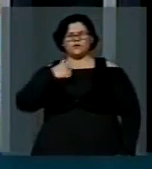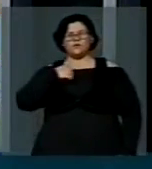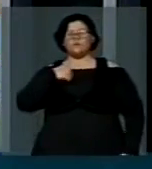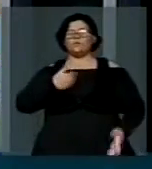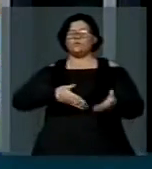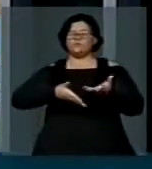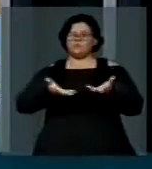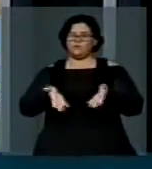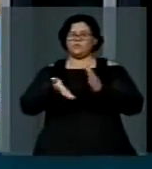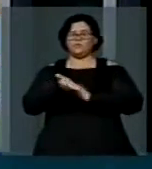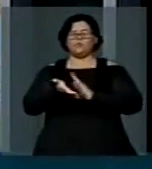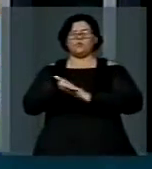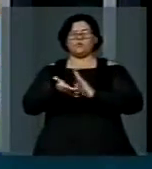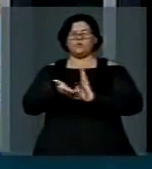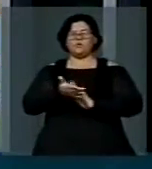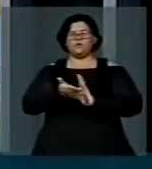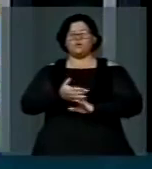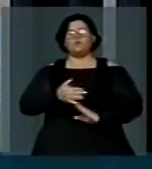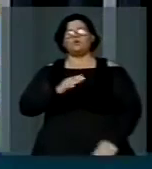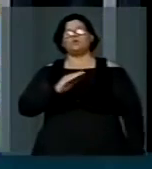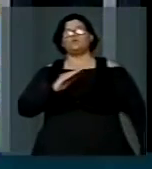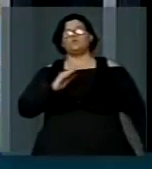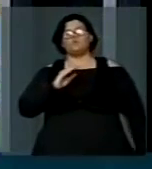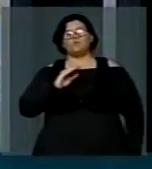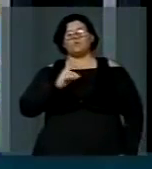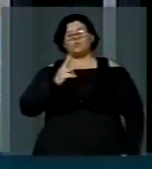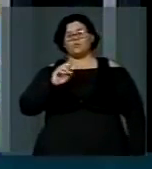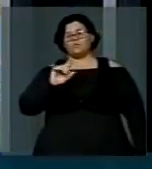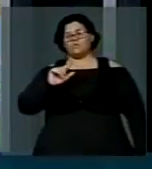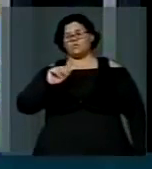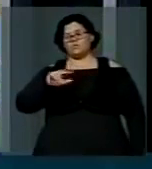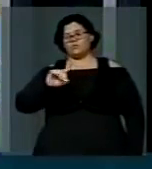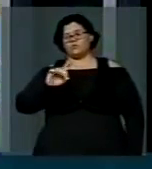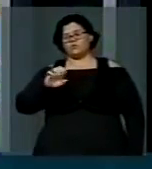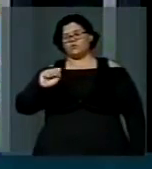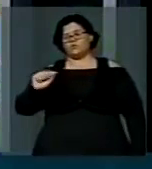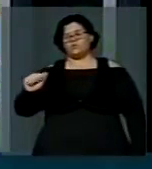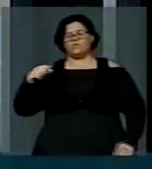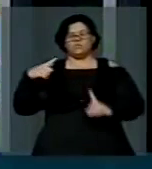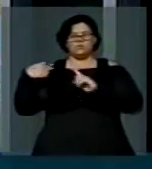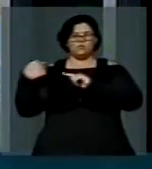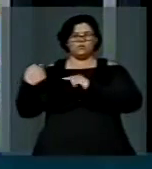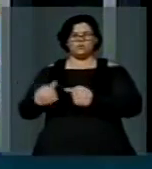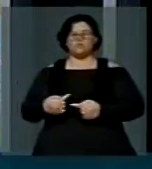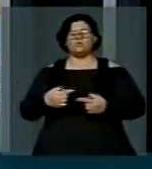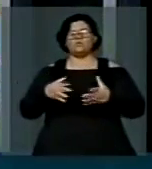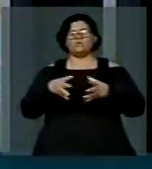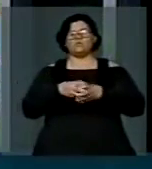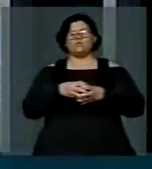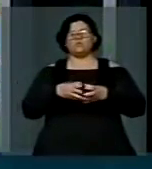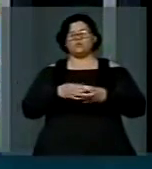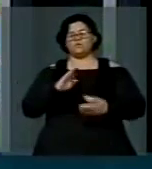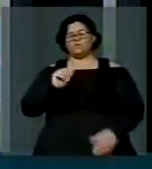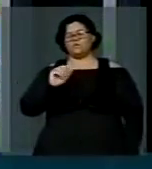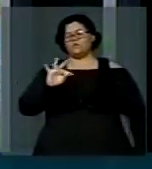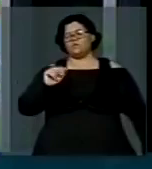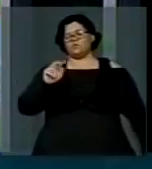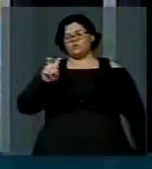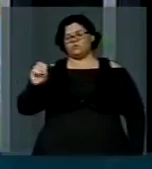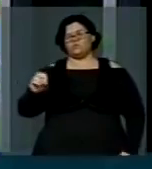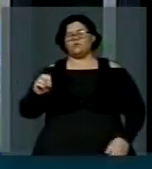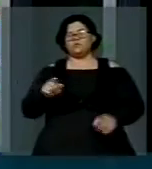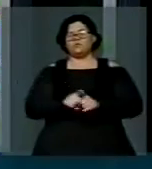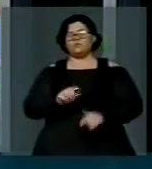elogiando moinho de trigo herança holandesa, lá em Ponta Grossa, a parceria da Batavo, Castro Holanda